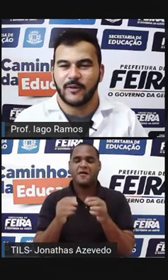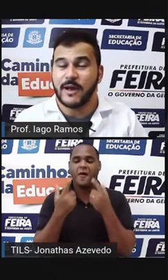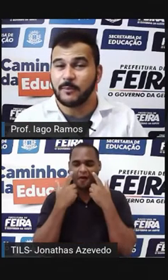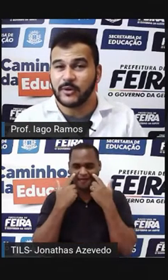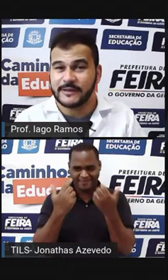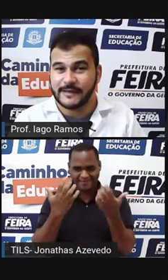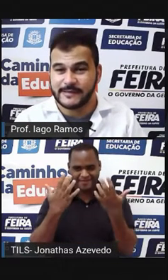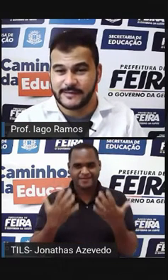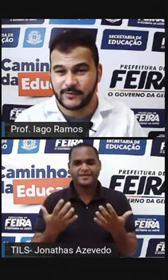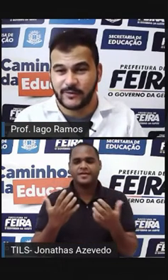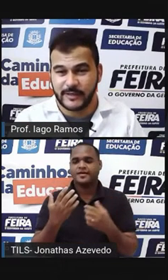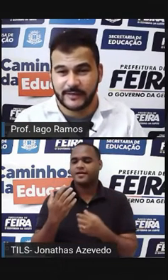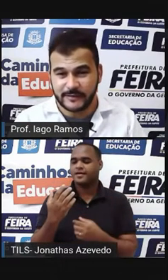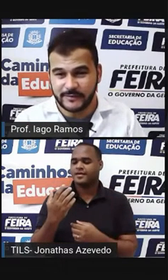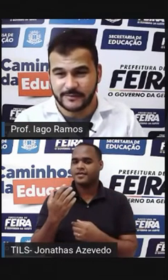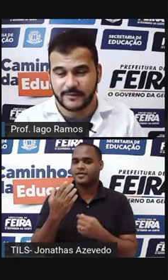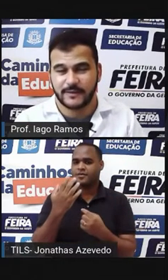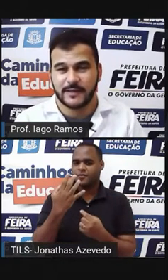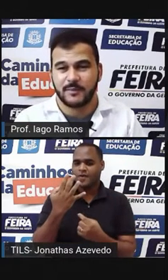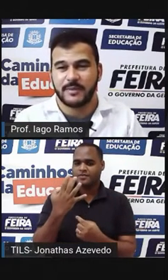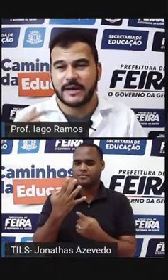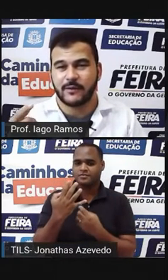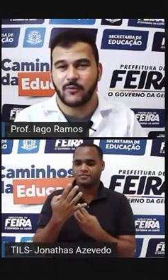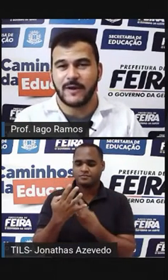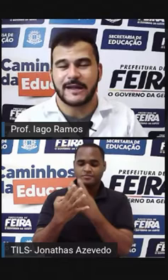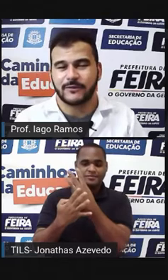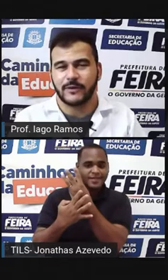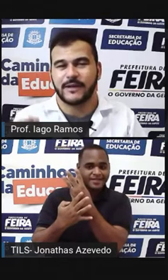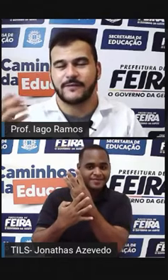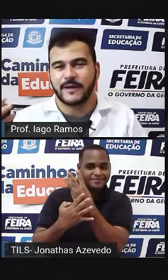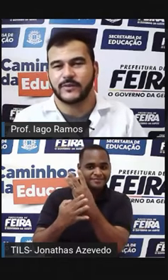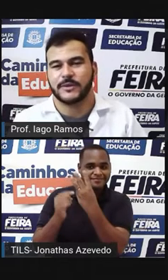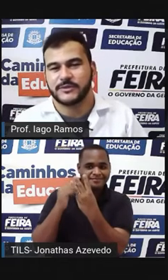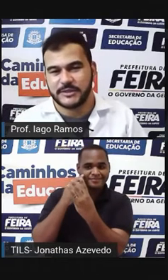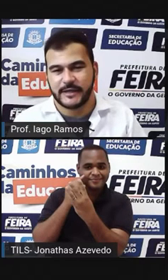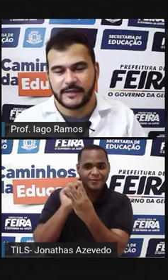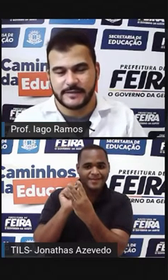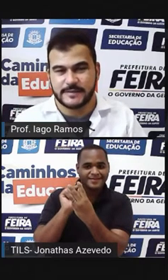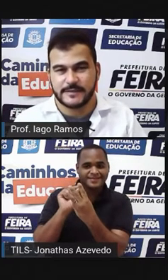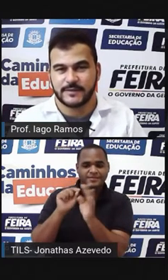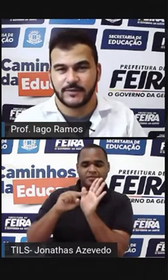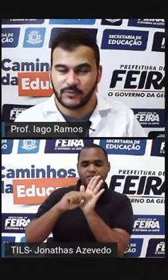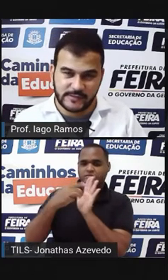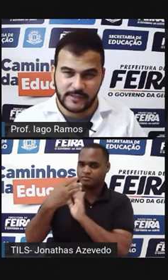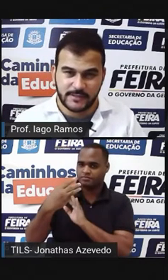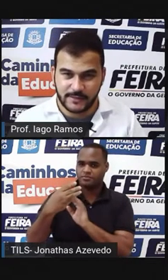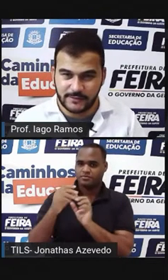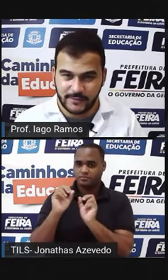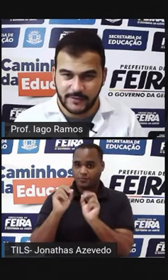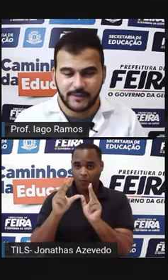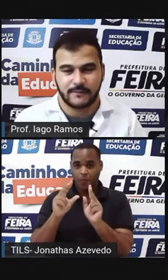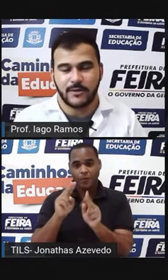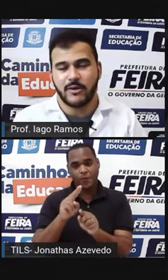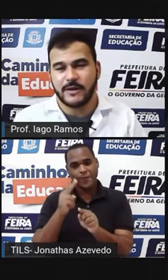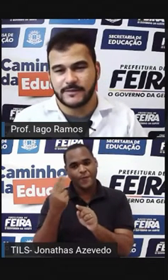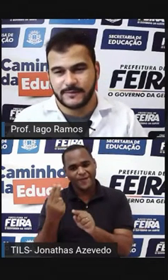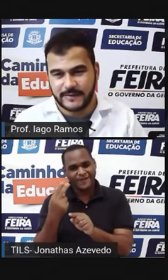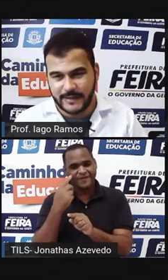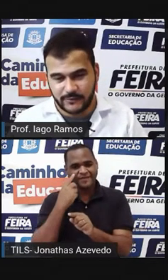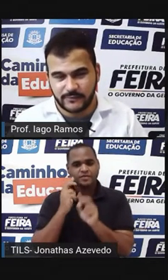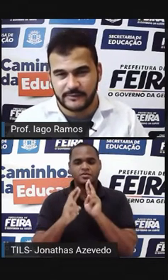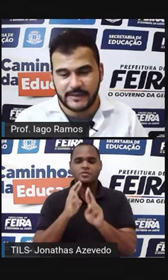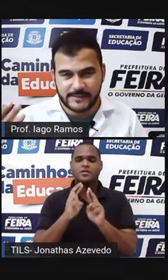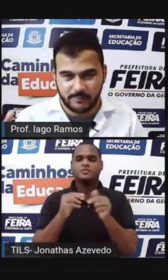Qual é a potência correta para 4 elevado a menos 3? Ou seja, qual é o